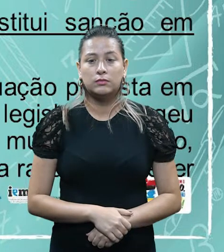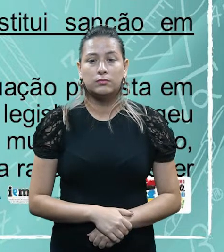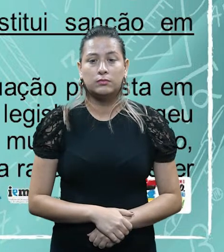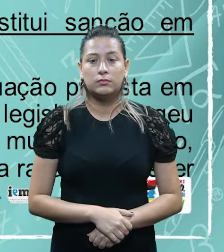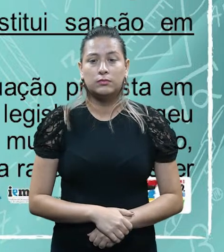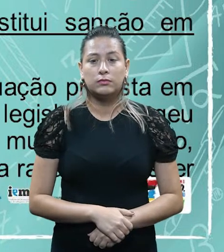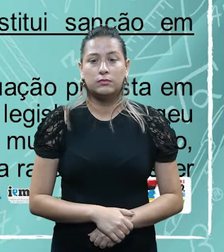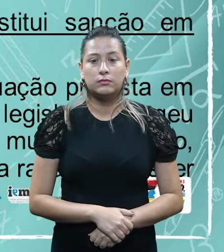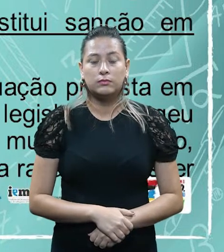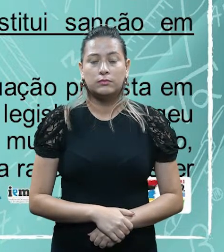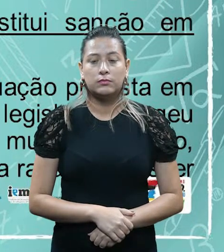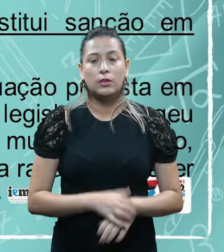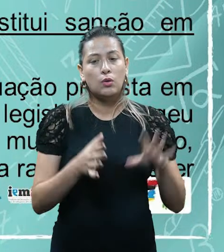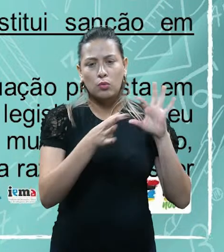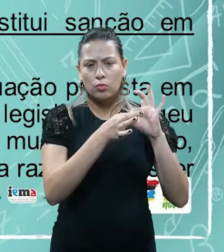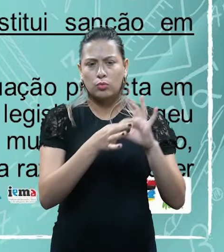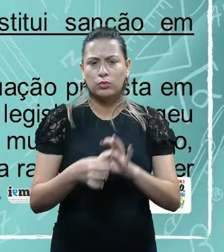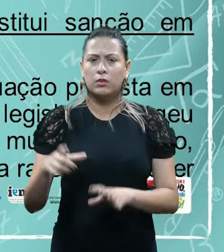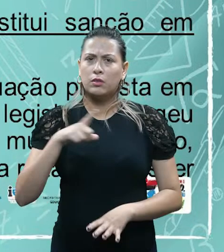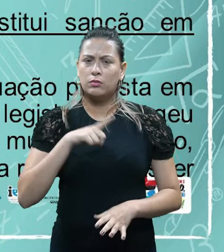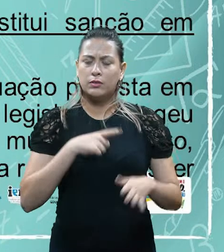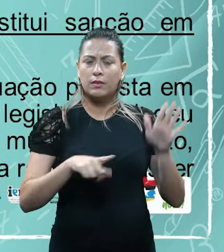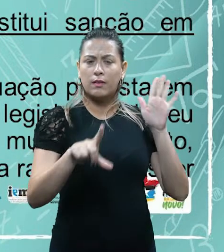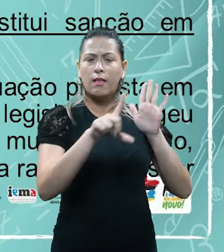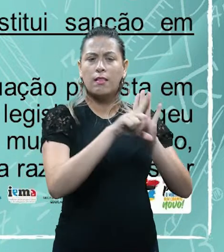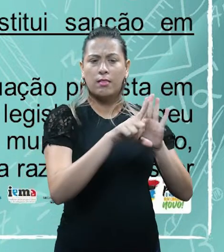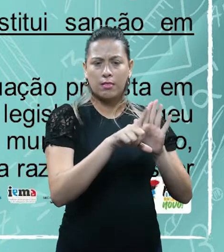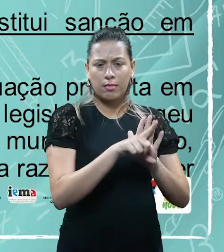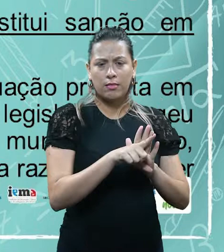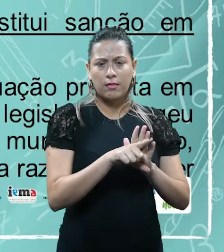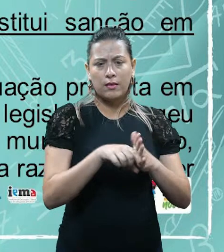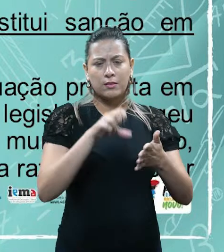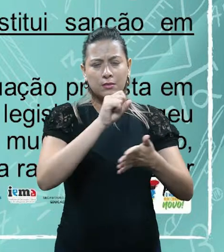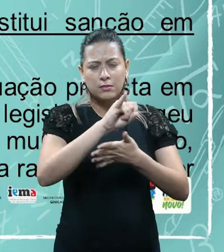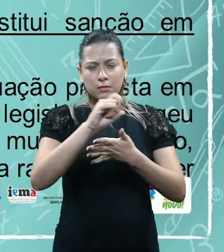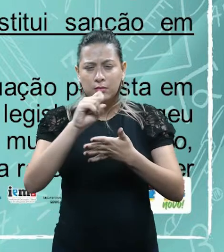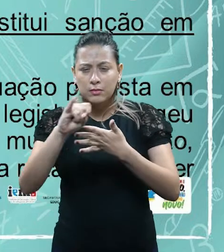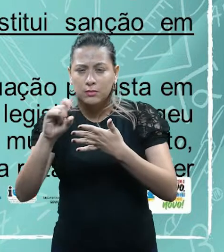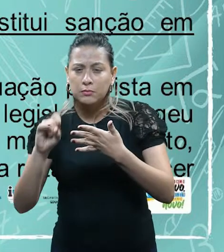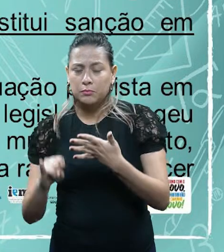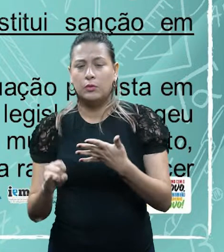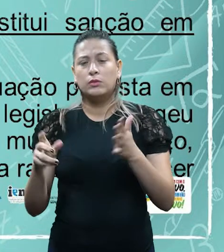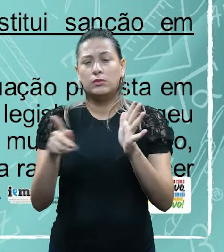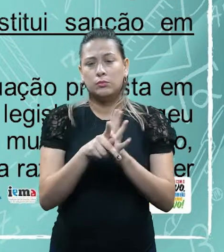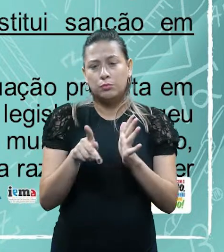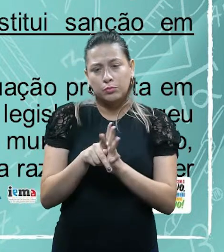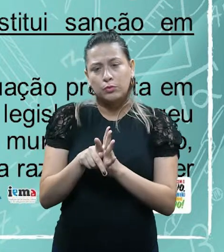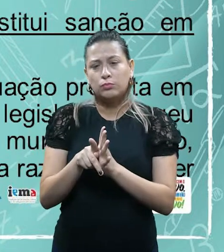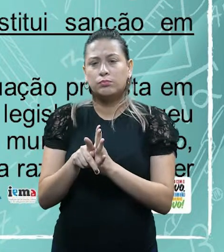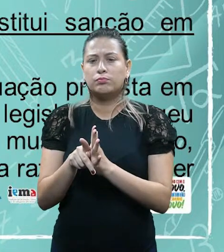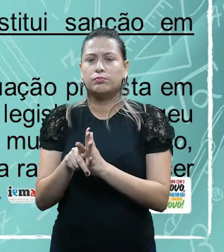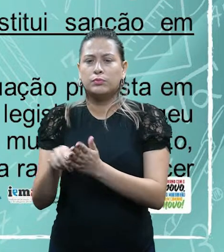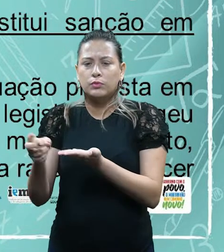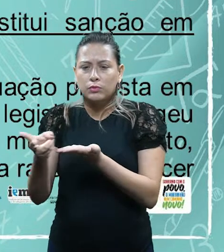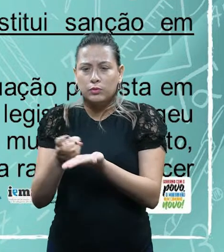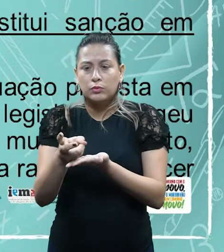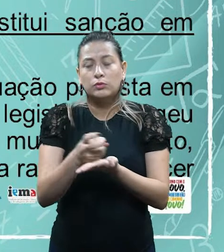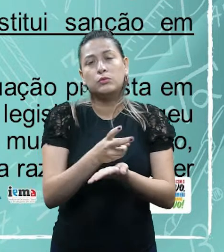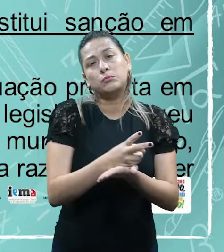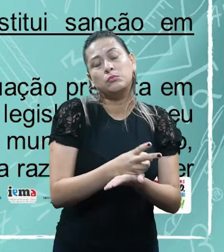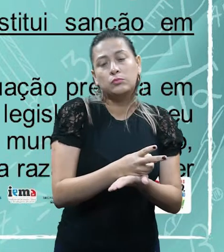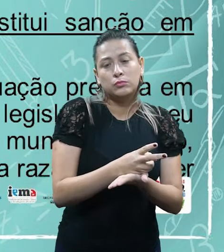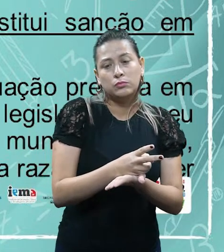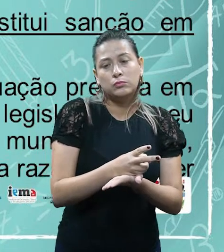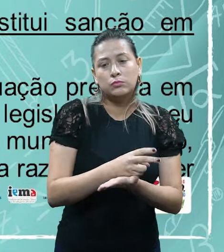prevista, né, em lei, com hipótese de incidência tributária. Ou seja, o legislador, ele elegeu, de fato, uma